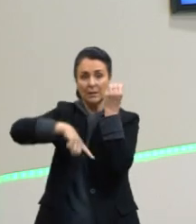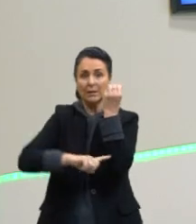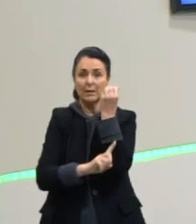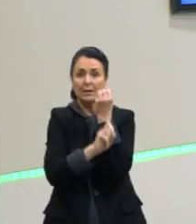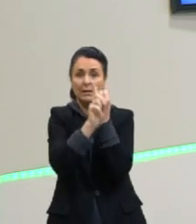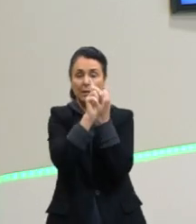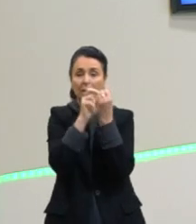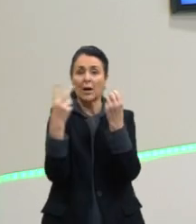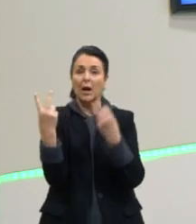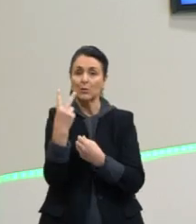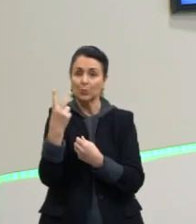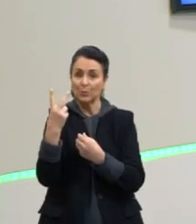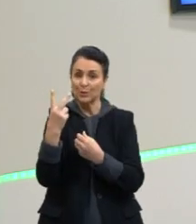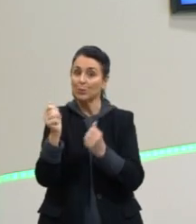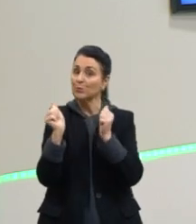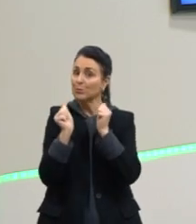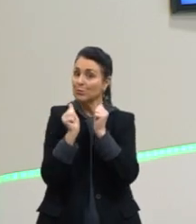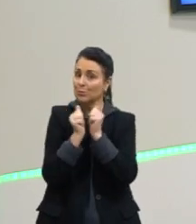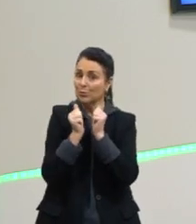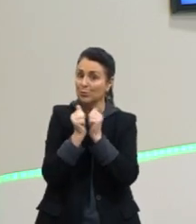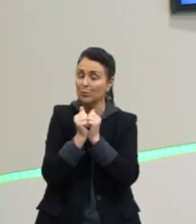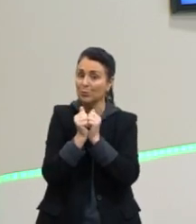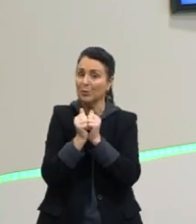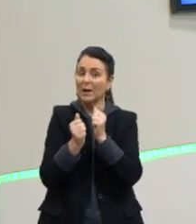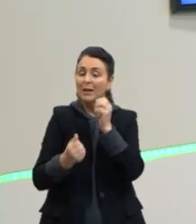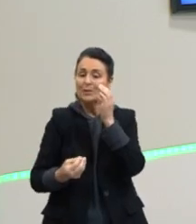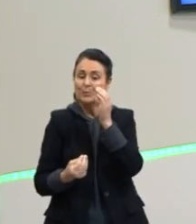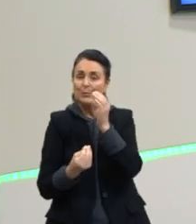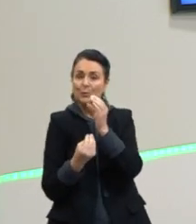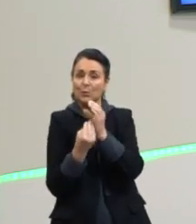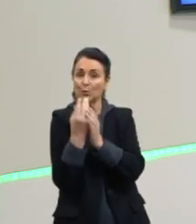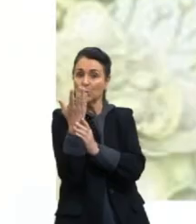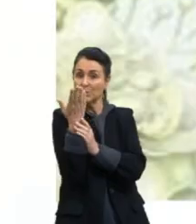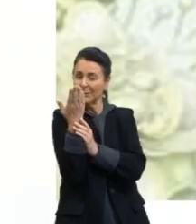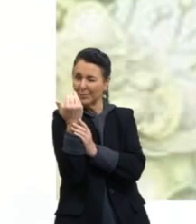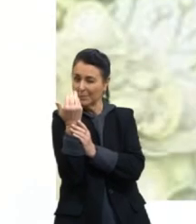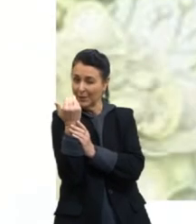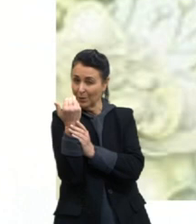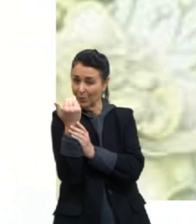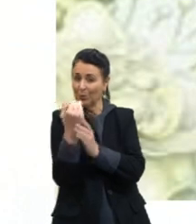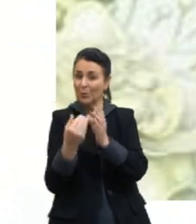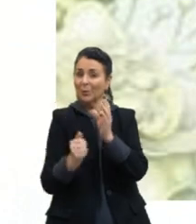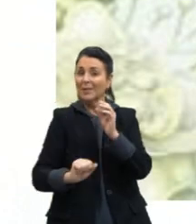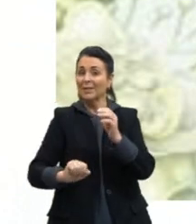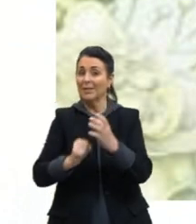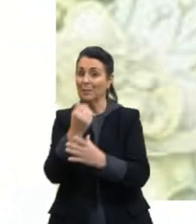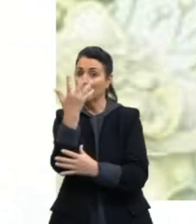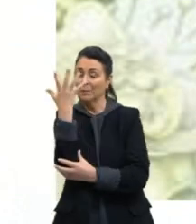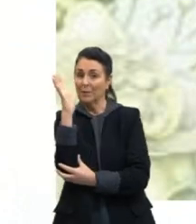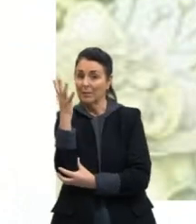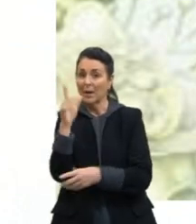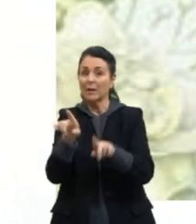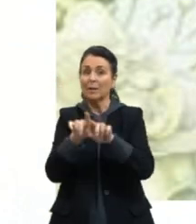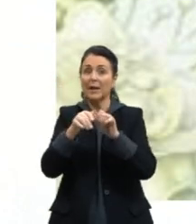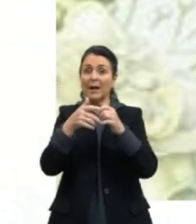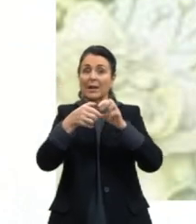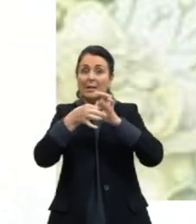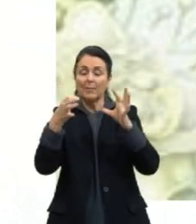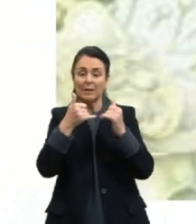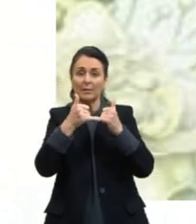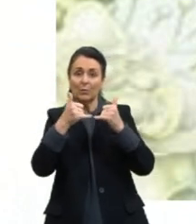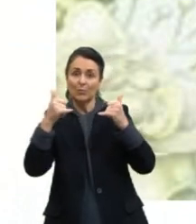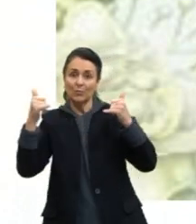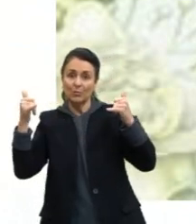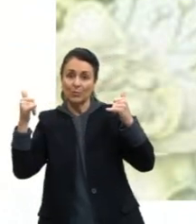na produção de alimento e de energia. A respiração ocorre em três etapas.